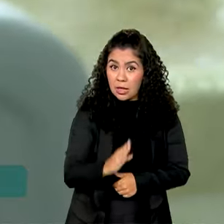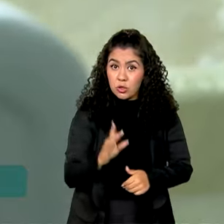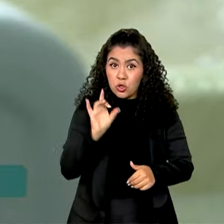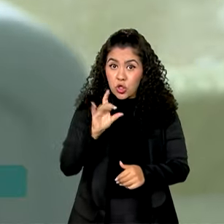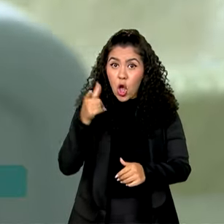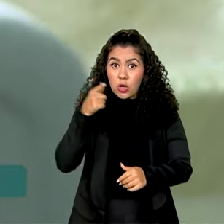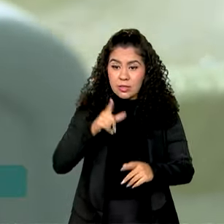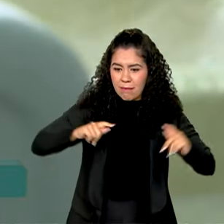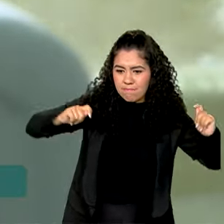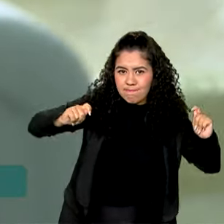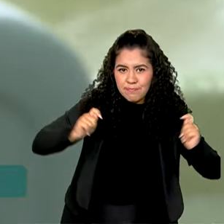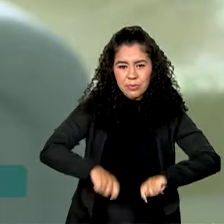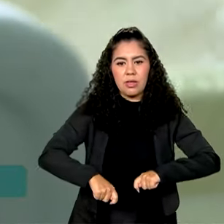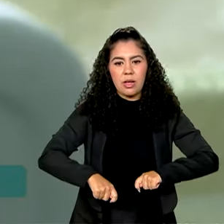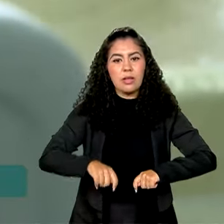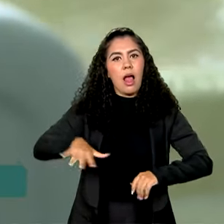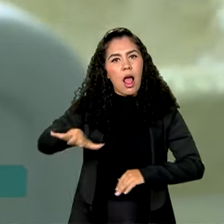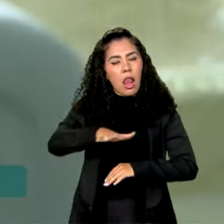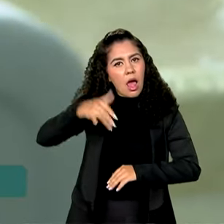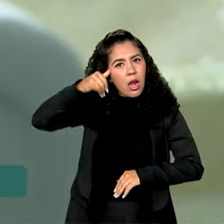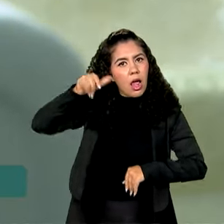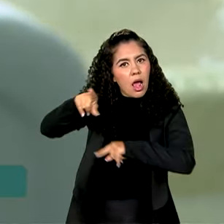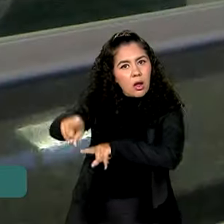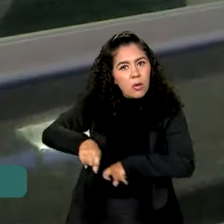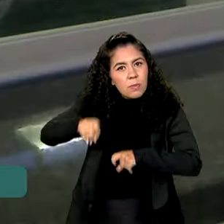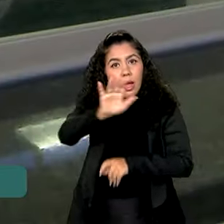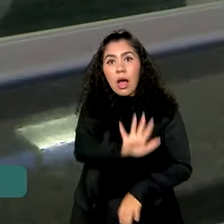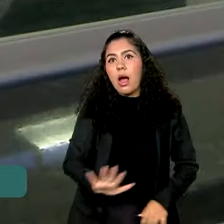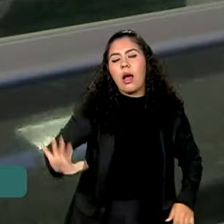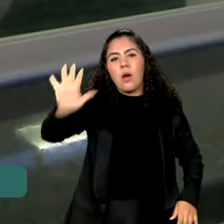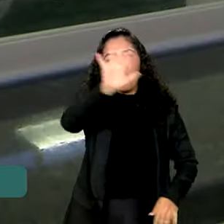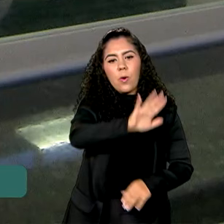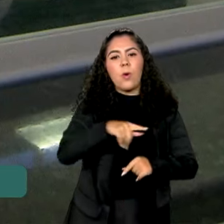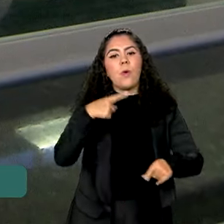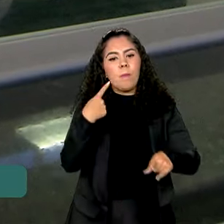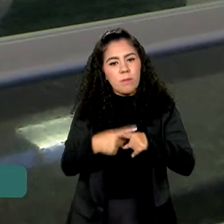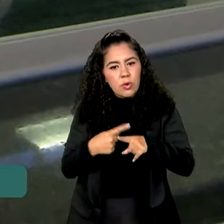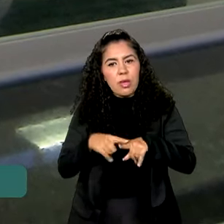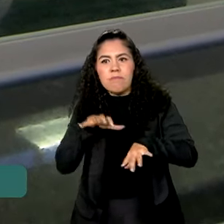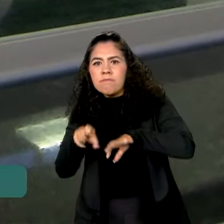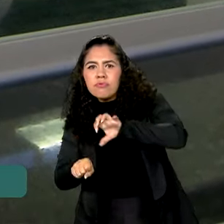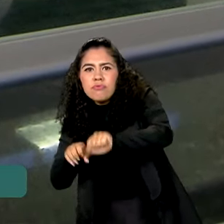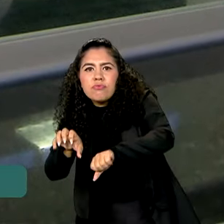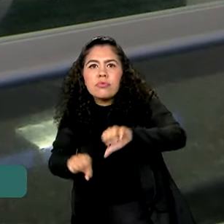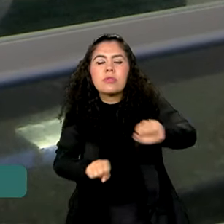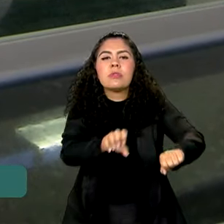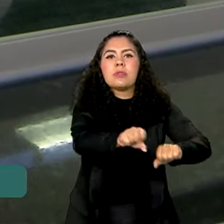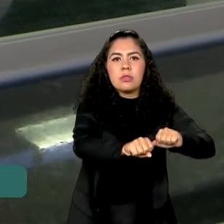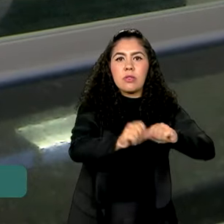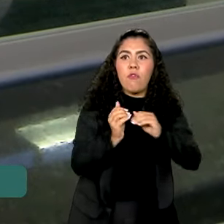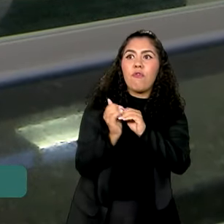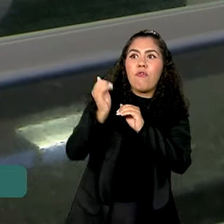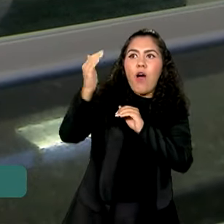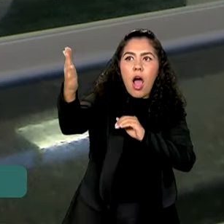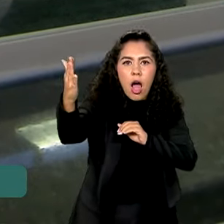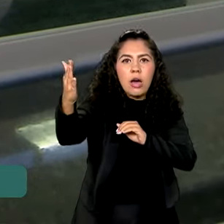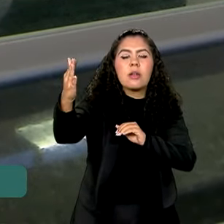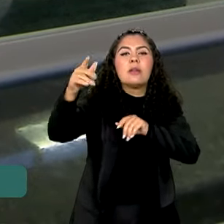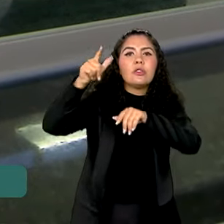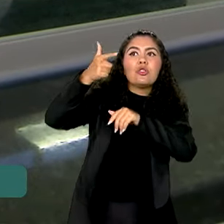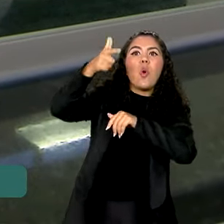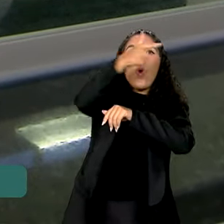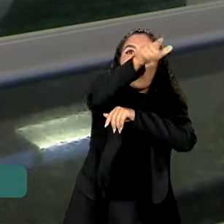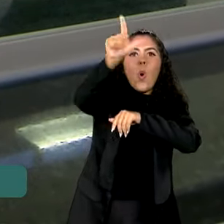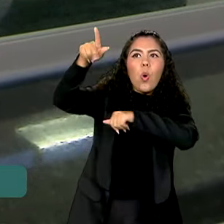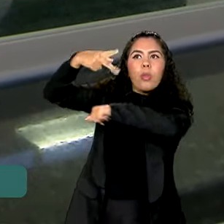hoje na agropecuária nacional, porque ele buscou materiais fora, em bancos de germoplasma, de outros países,